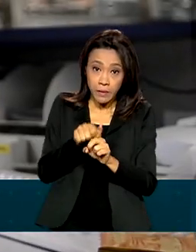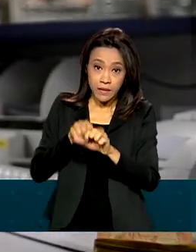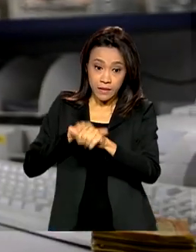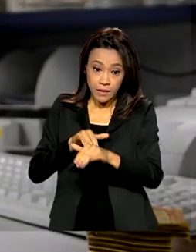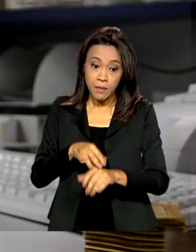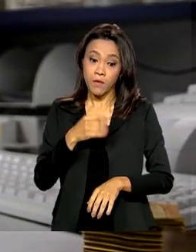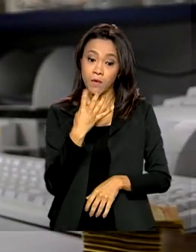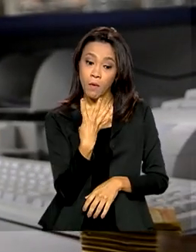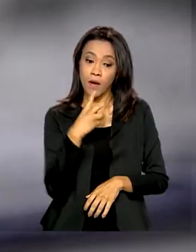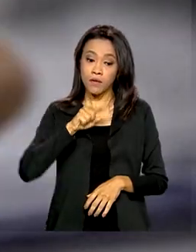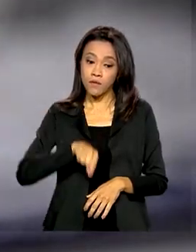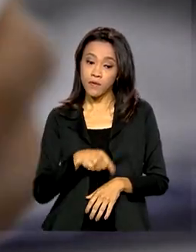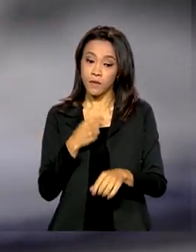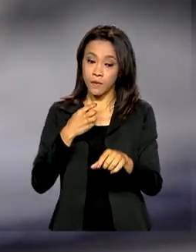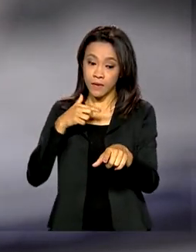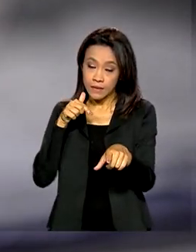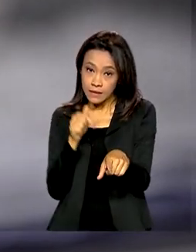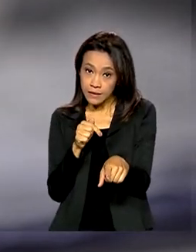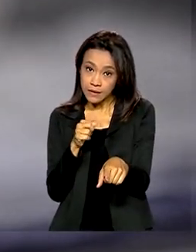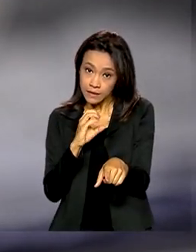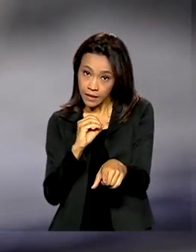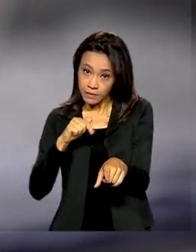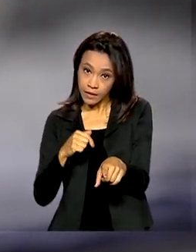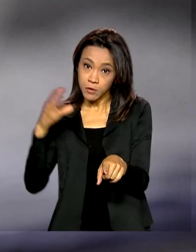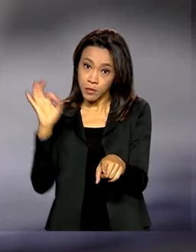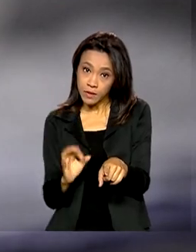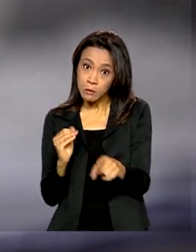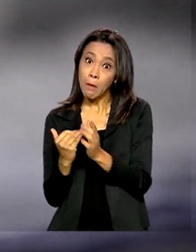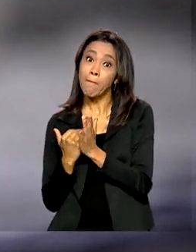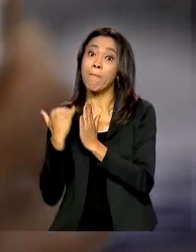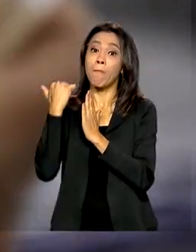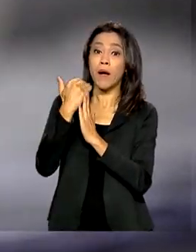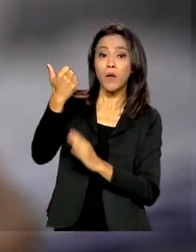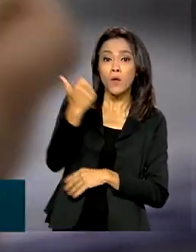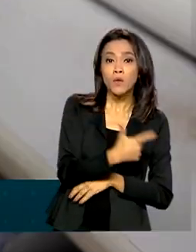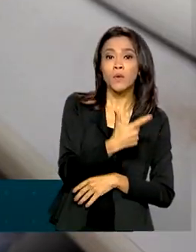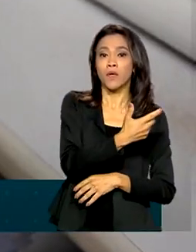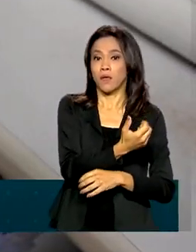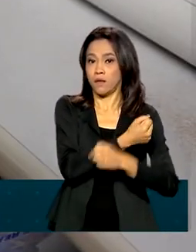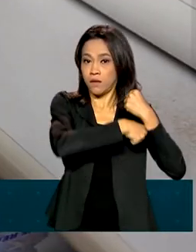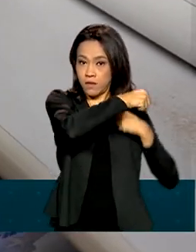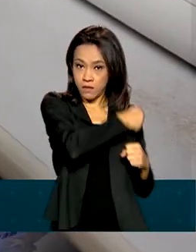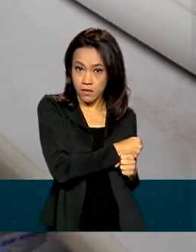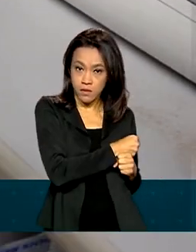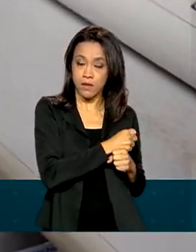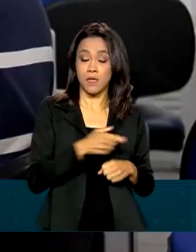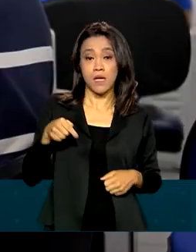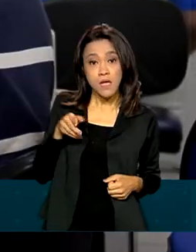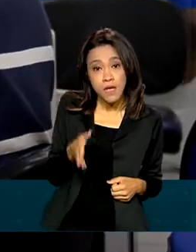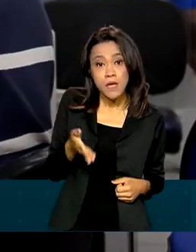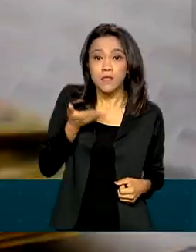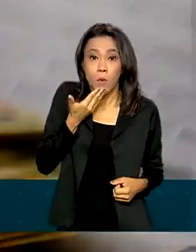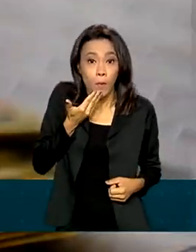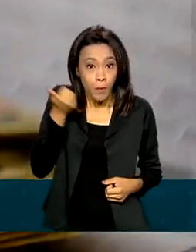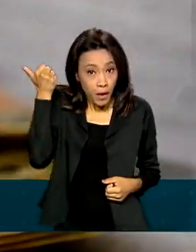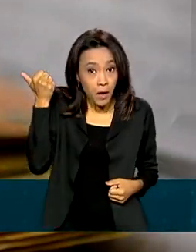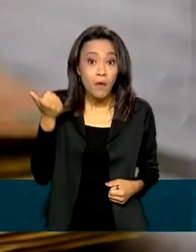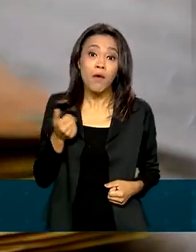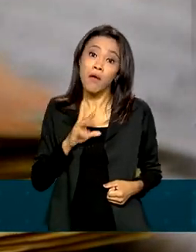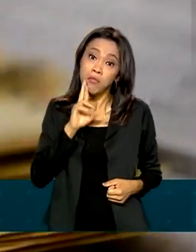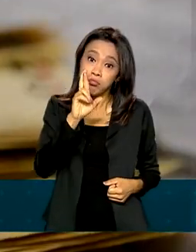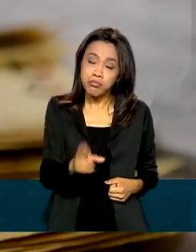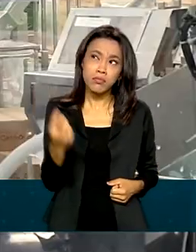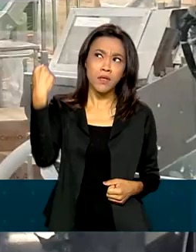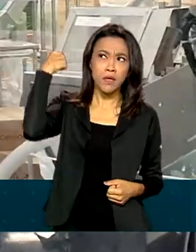,07% maior que a registrada no mesmo período do ano passado. E é o melhor resultado para o mês desde